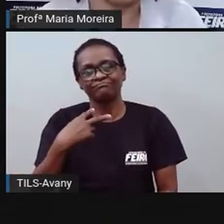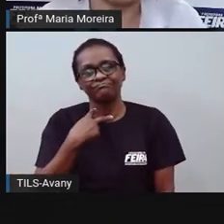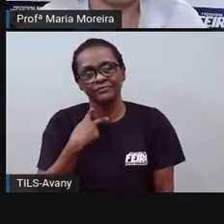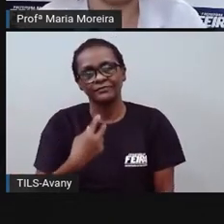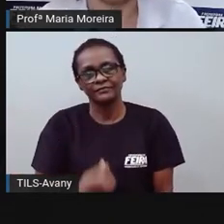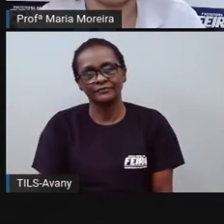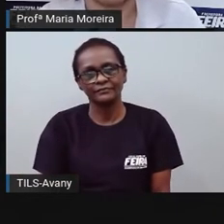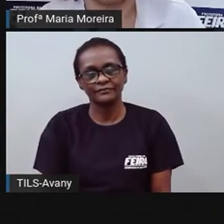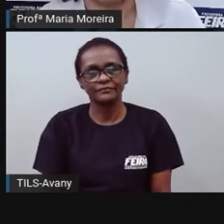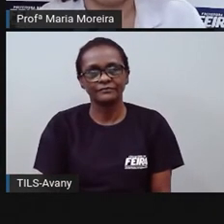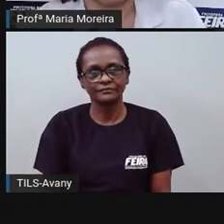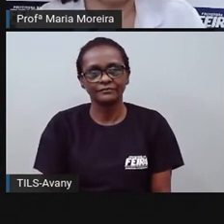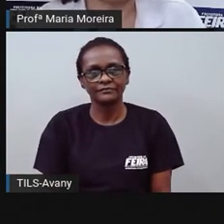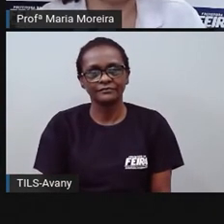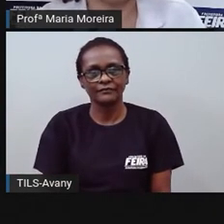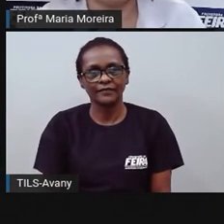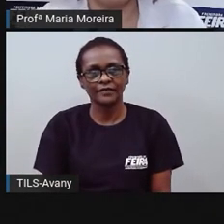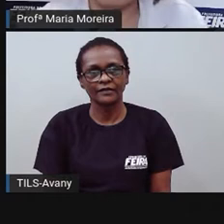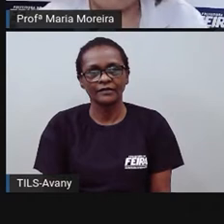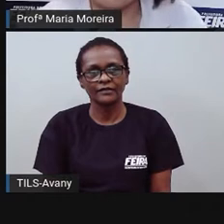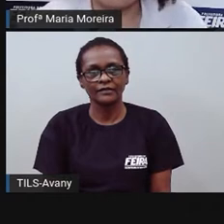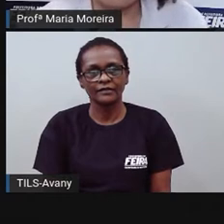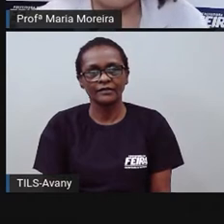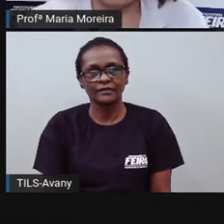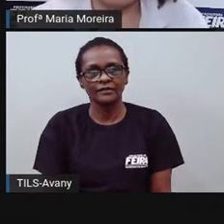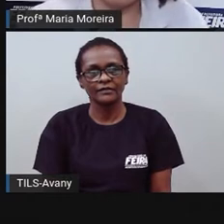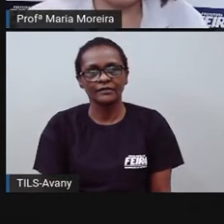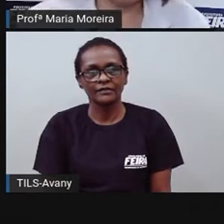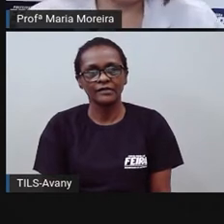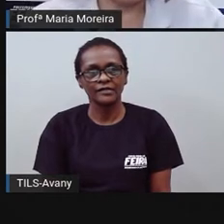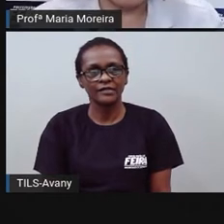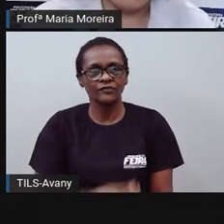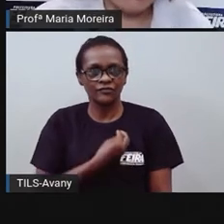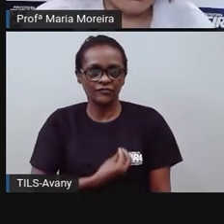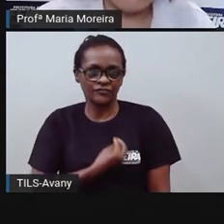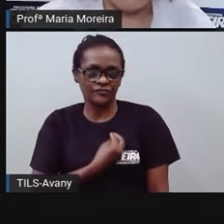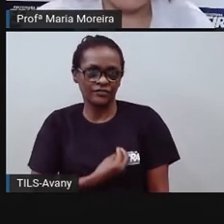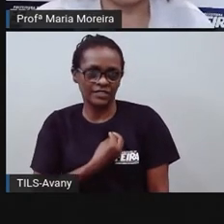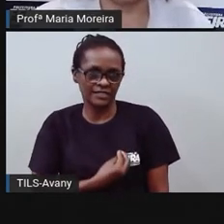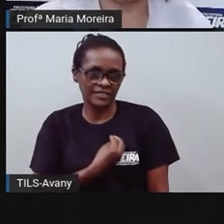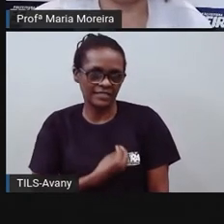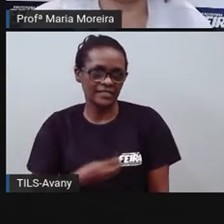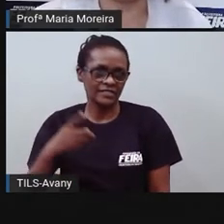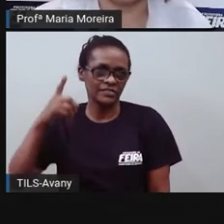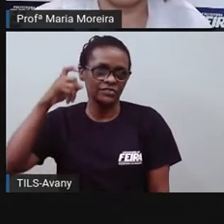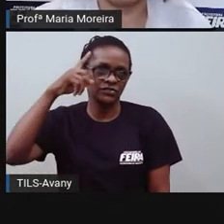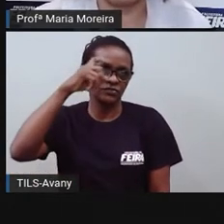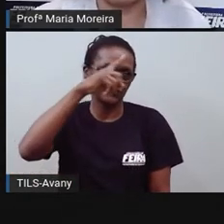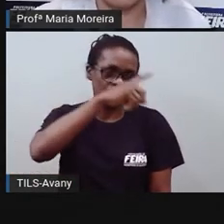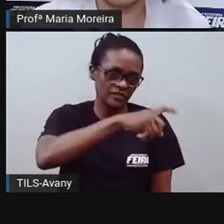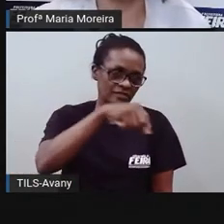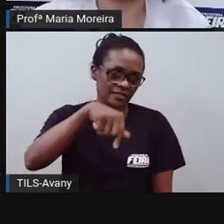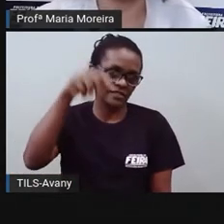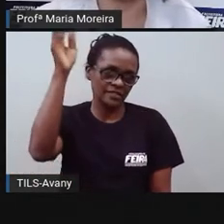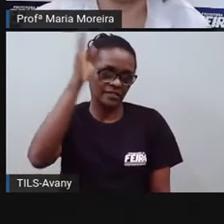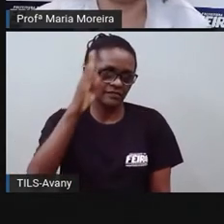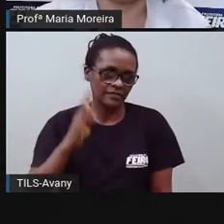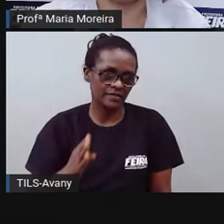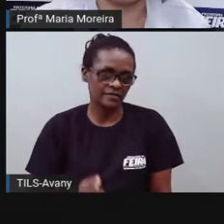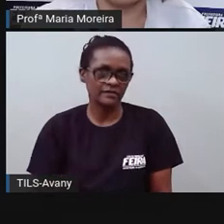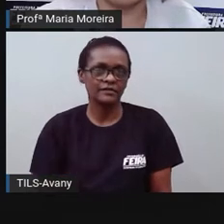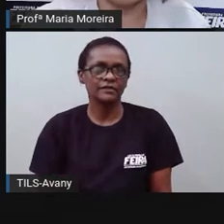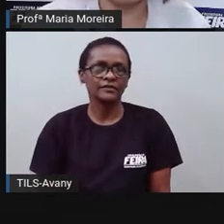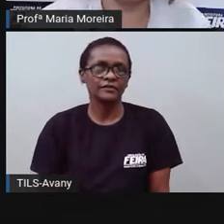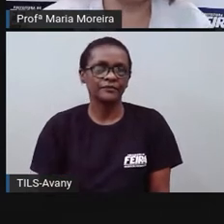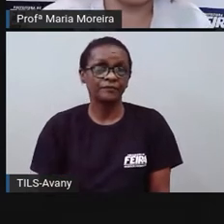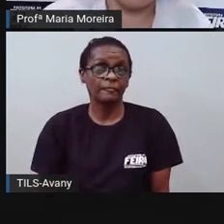Falar parece muito fácil, mas não foi. Bom, entretanto, a necessidade de aderirem ao